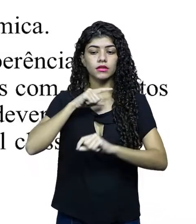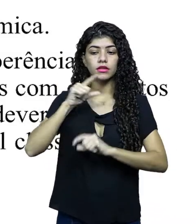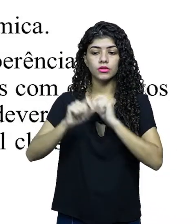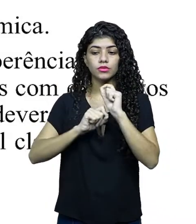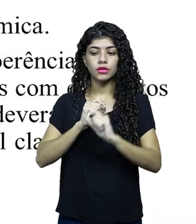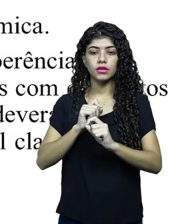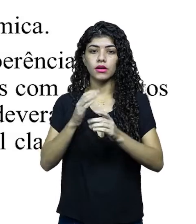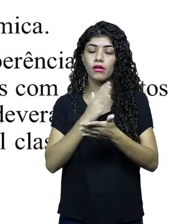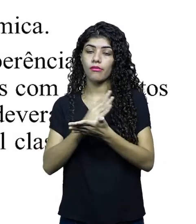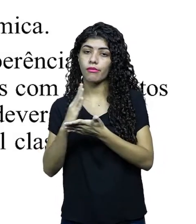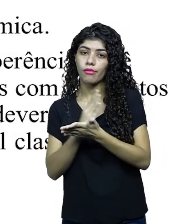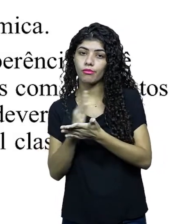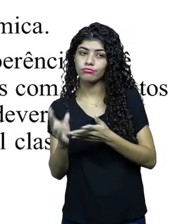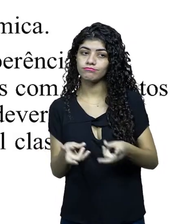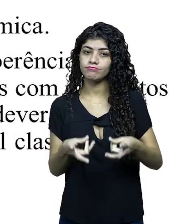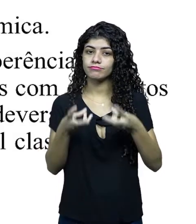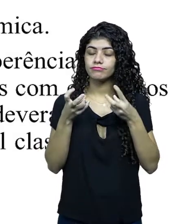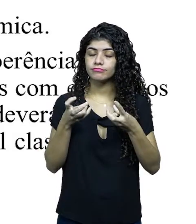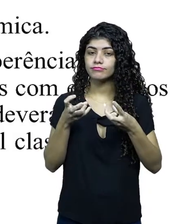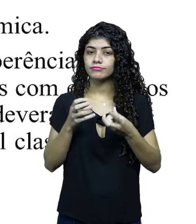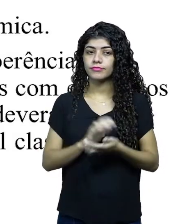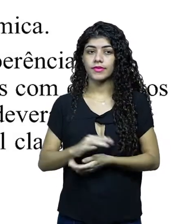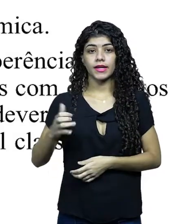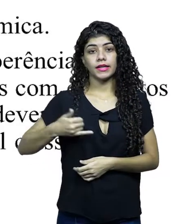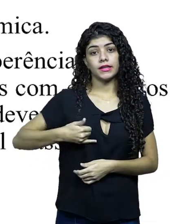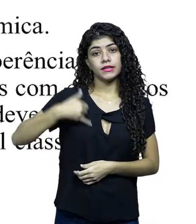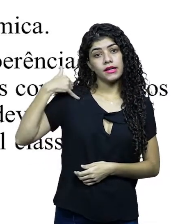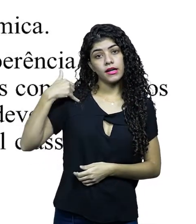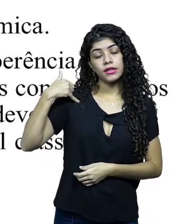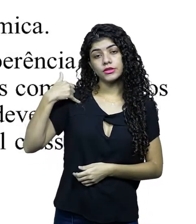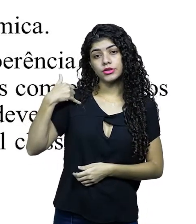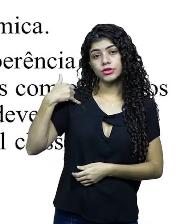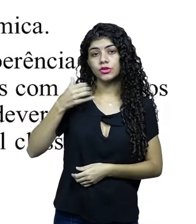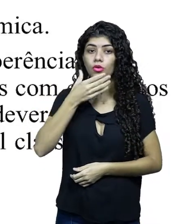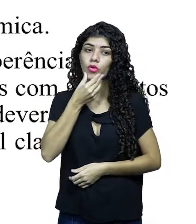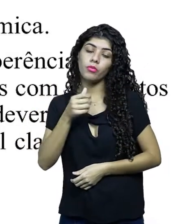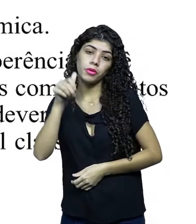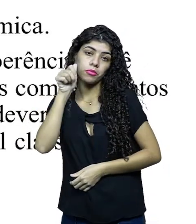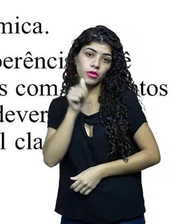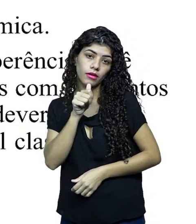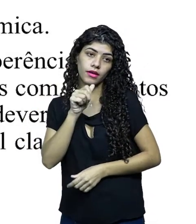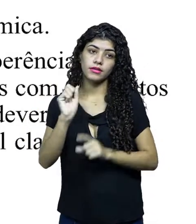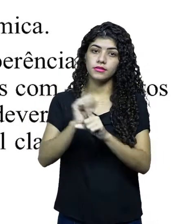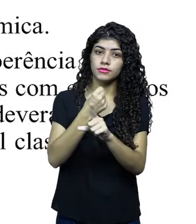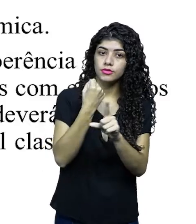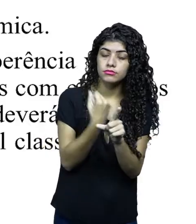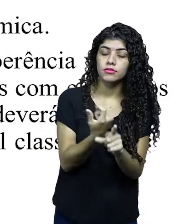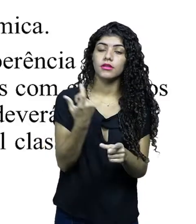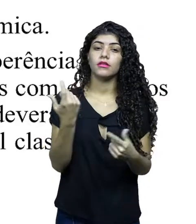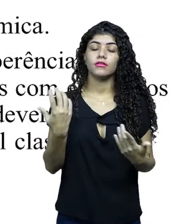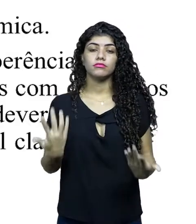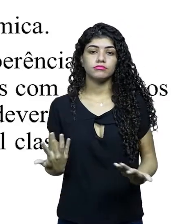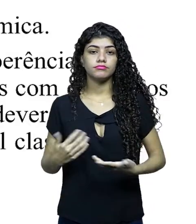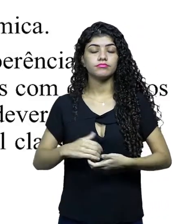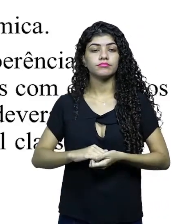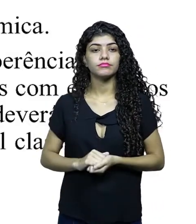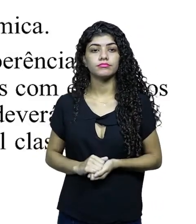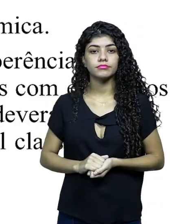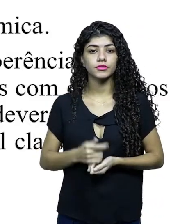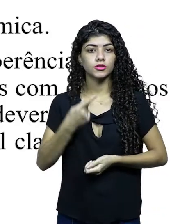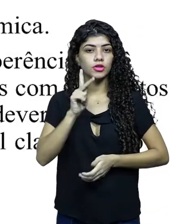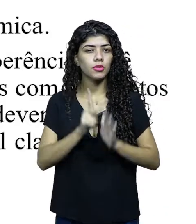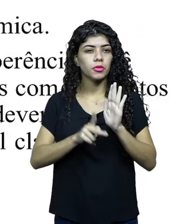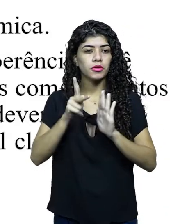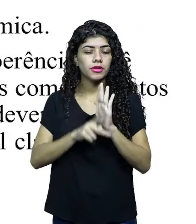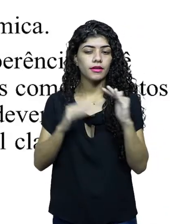leva em consideração alguns aspectos. Faixa etária, gênero, classe, socioeconômica. Para o seu